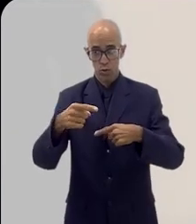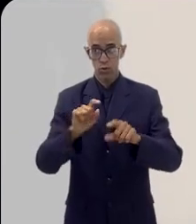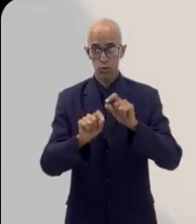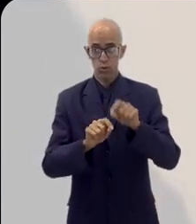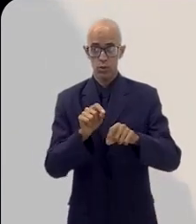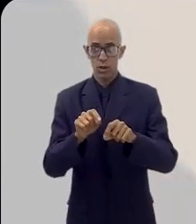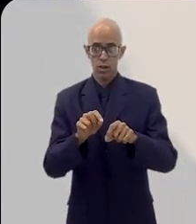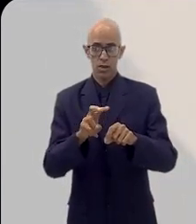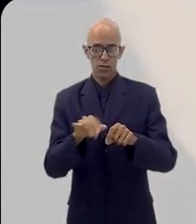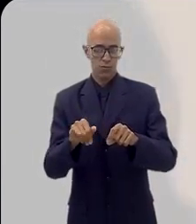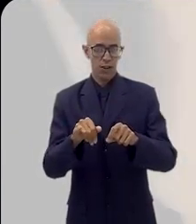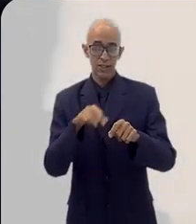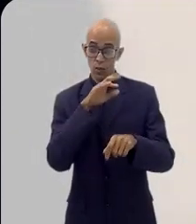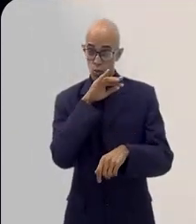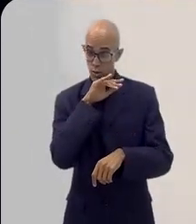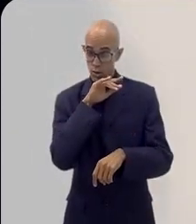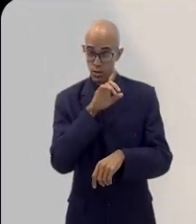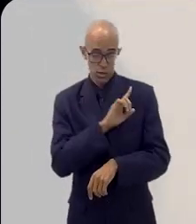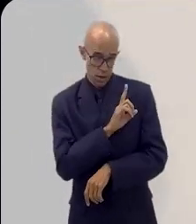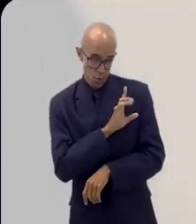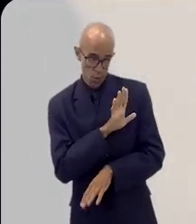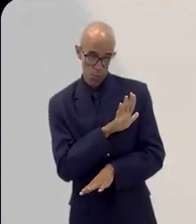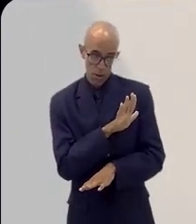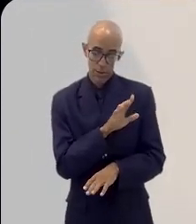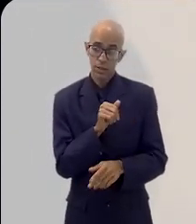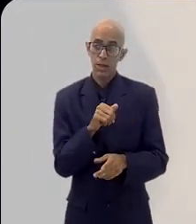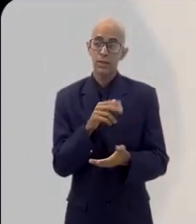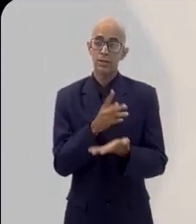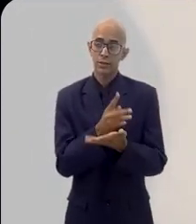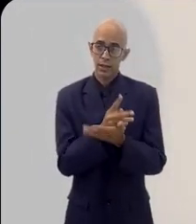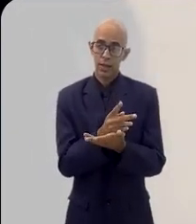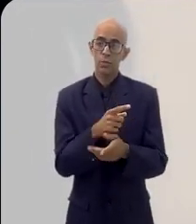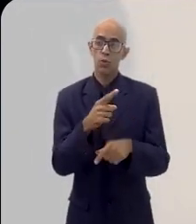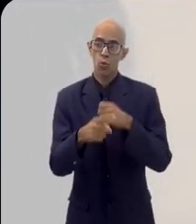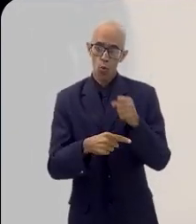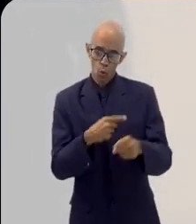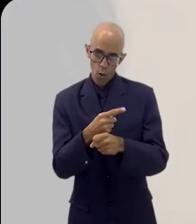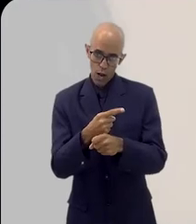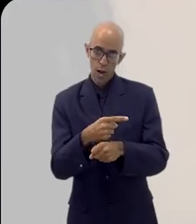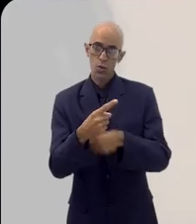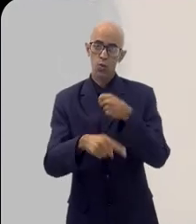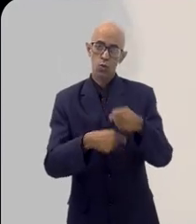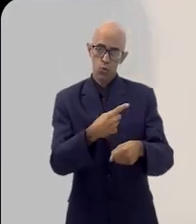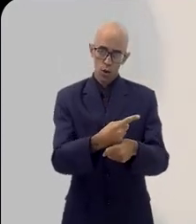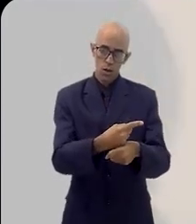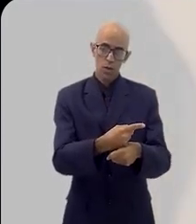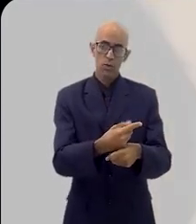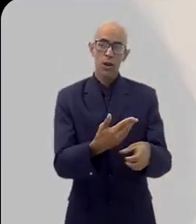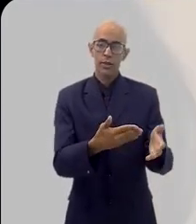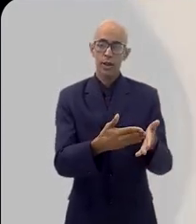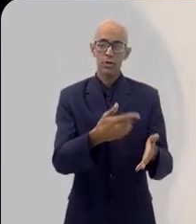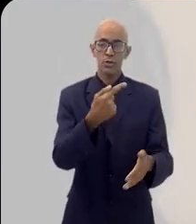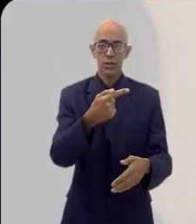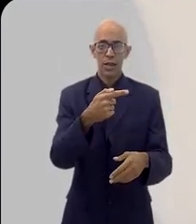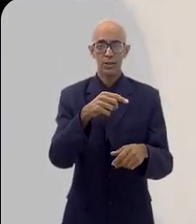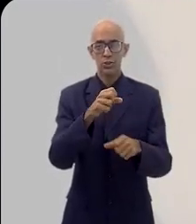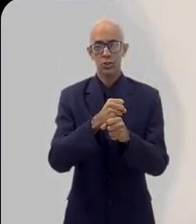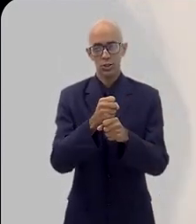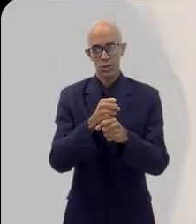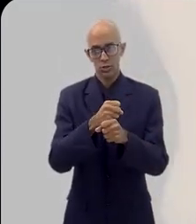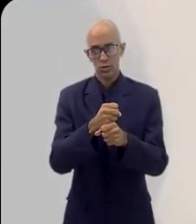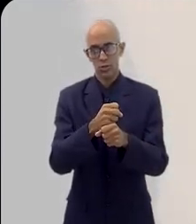vai se tornar inviável? De maneira nenhuma. Mas, a cada ano que se passar, durante os próximos sete anos, a